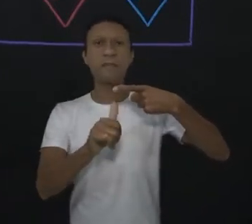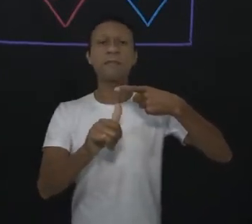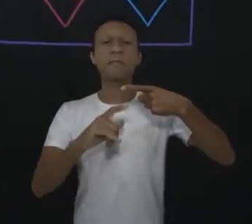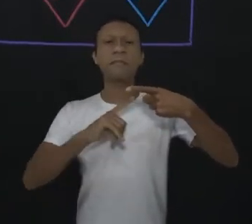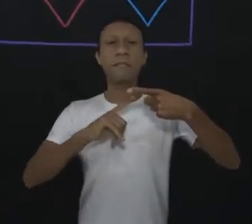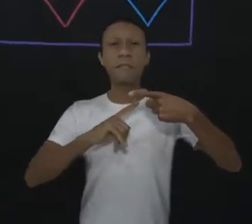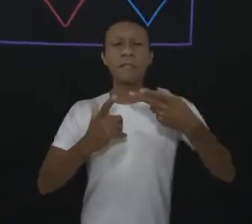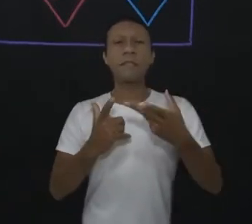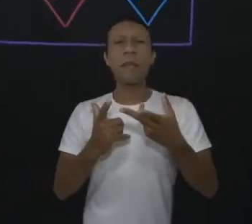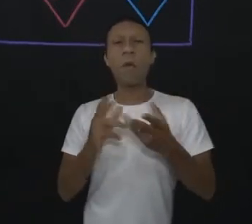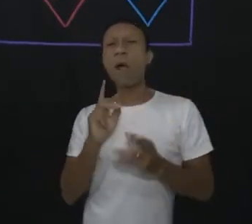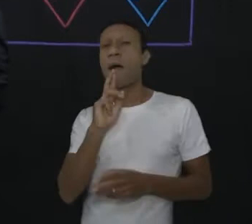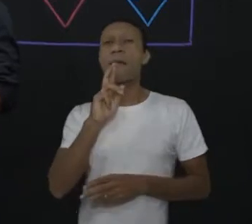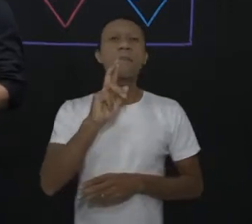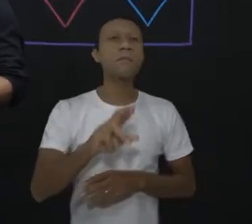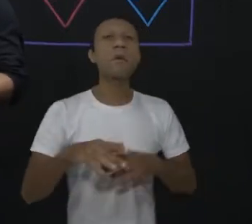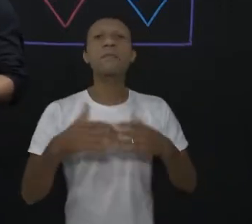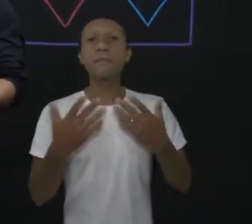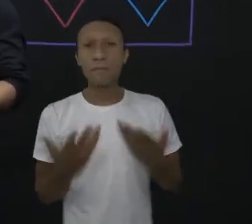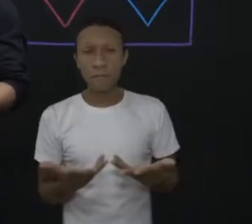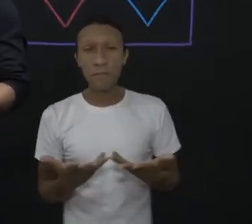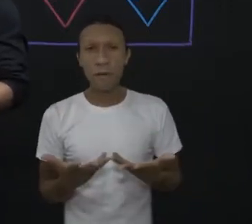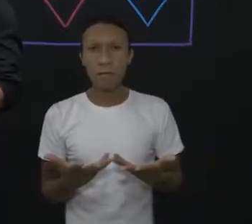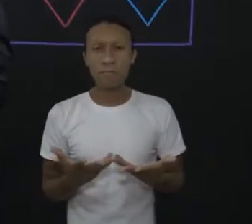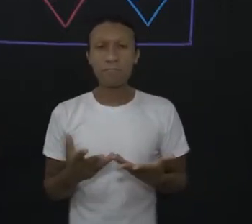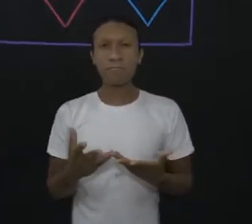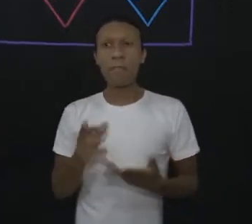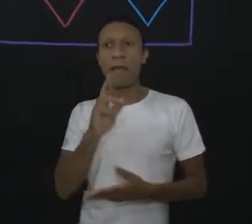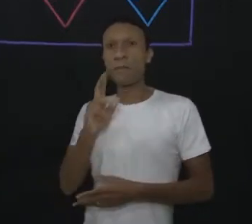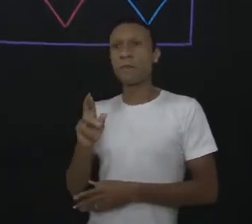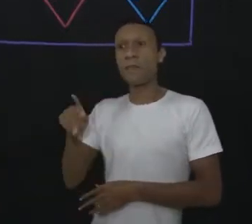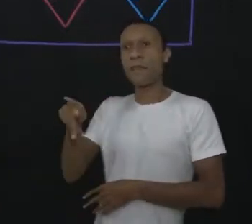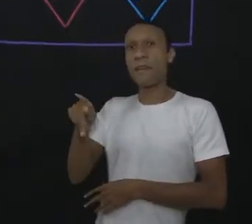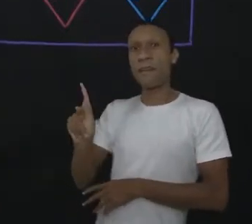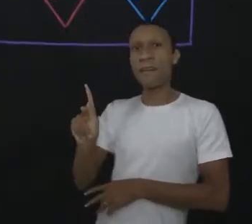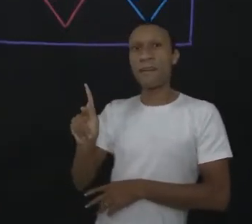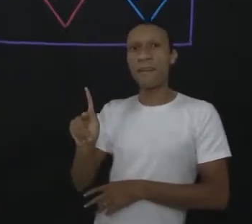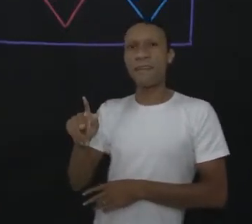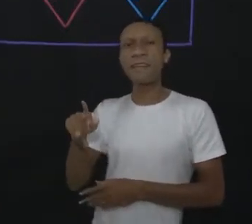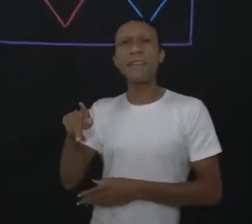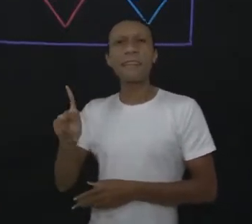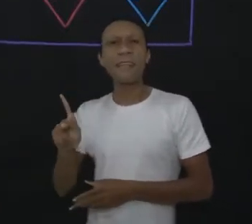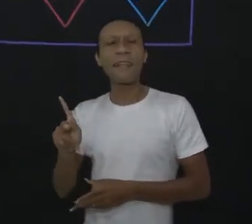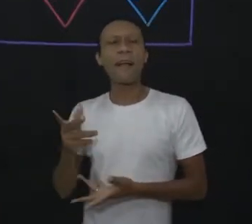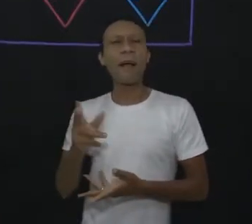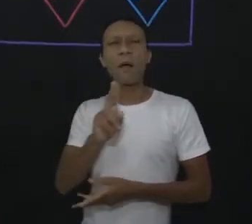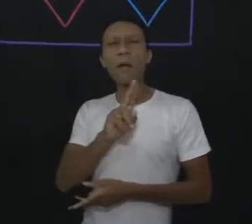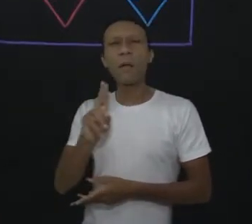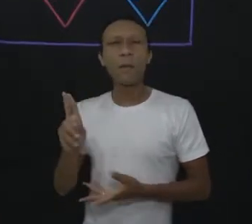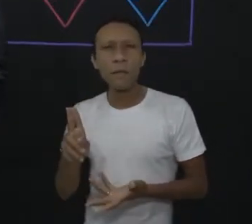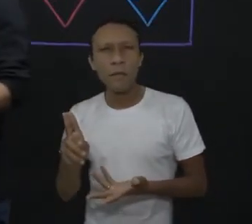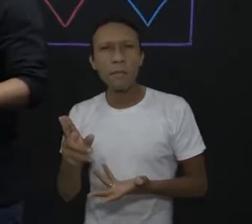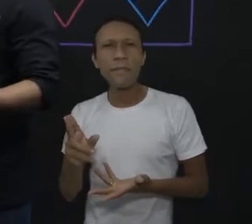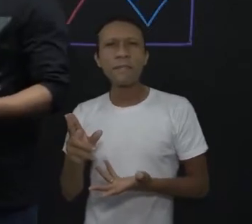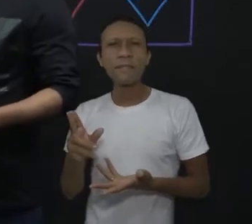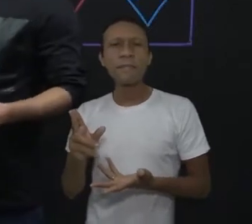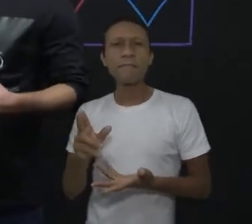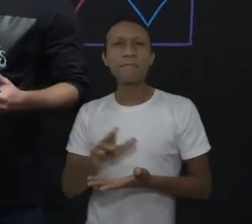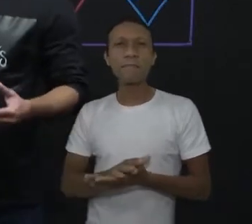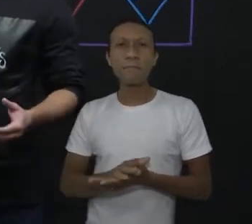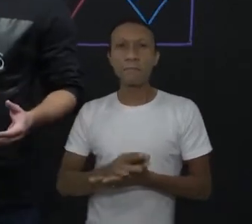correspondentes é o número constante k. E esse número constante k é chamado de constante de